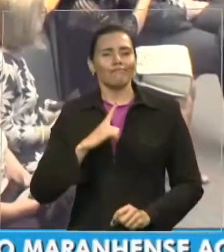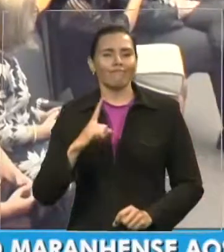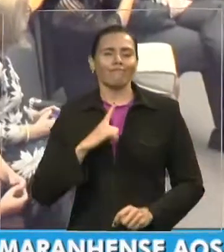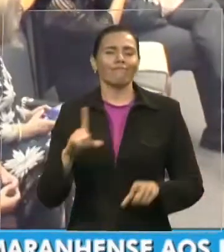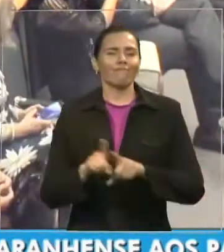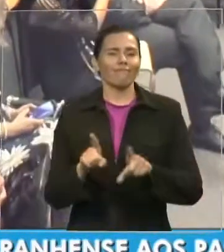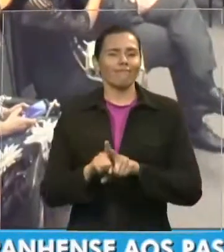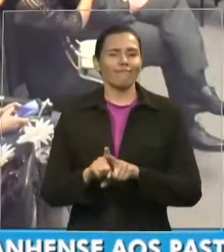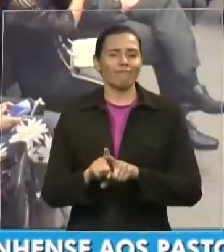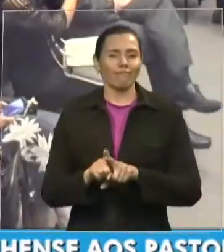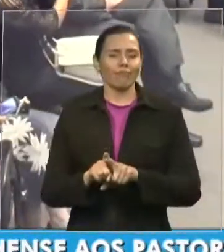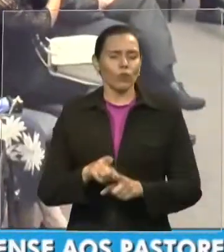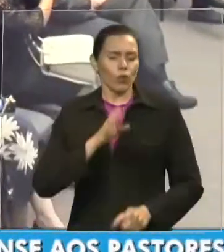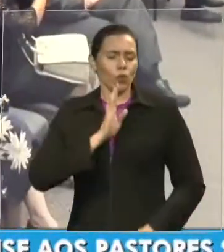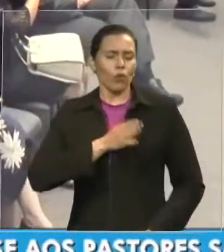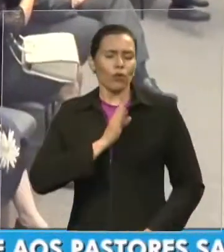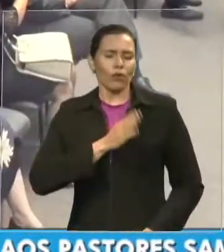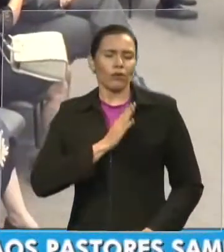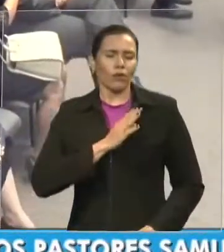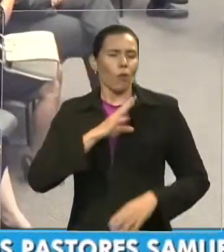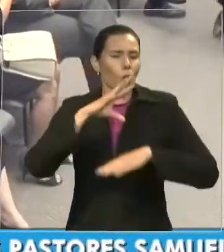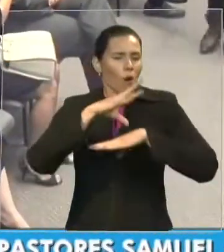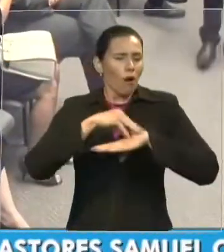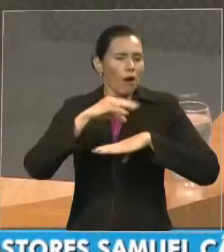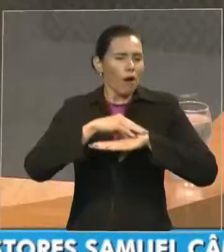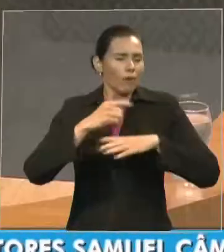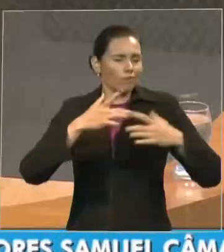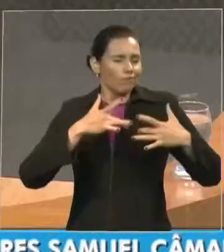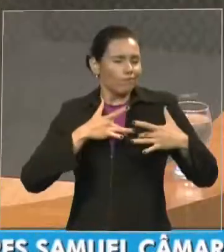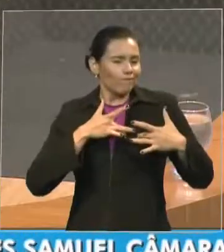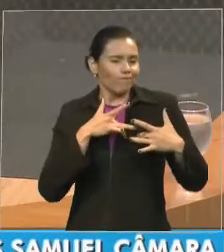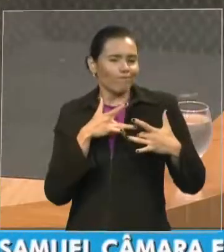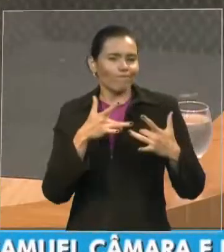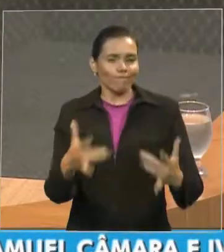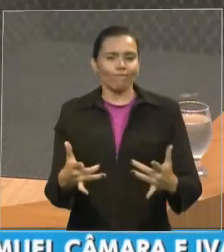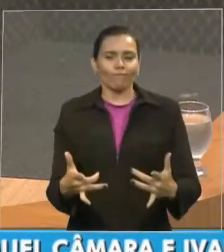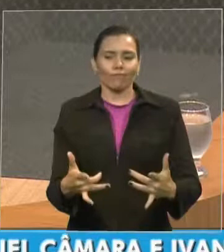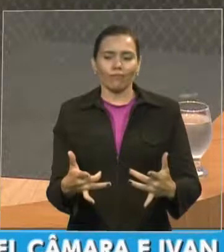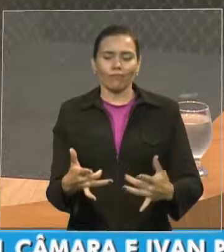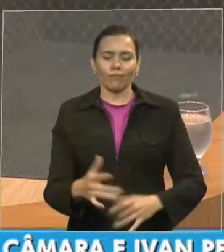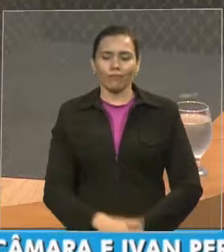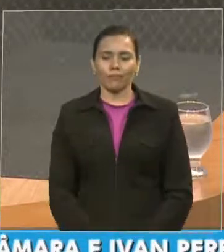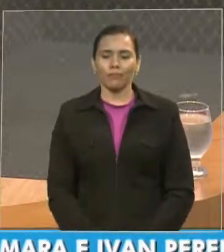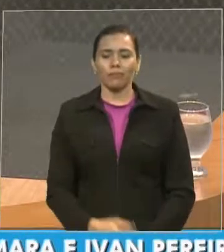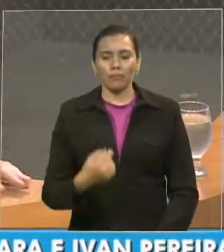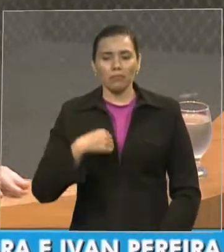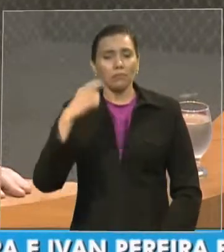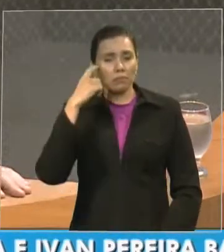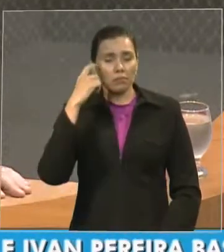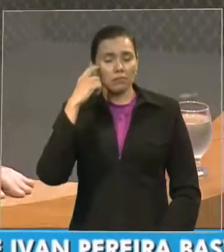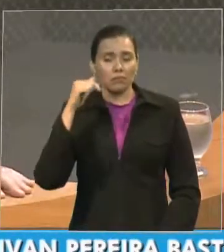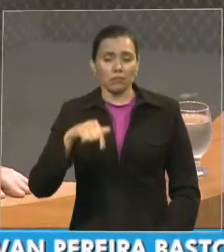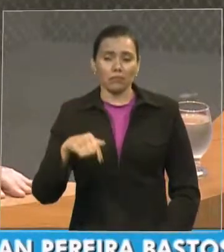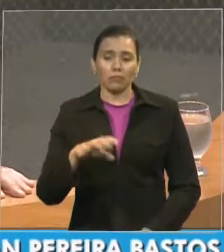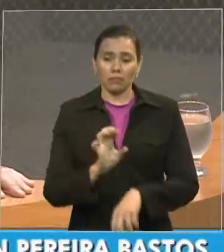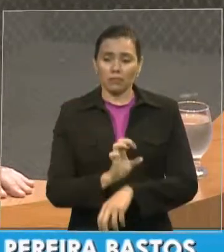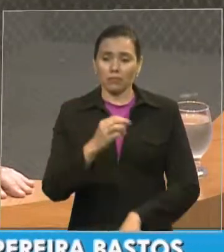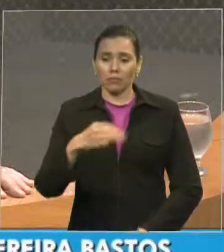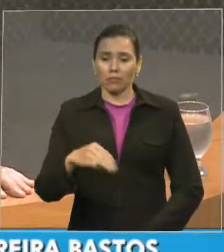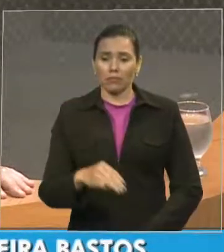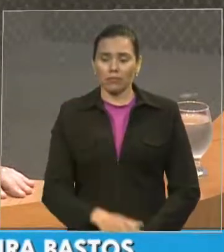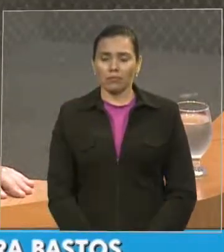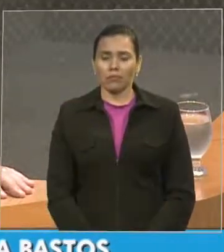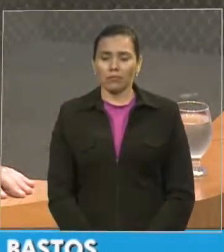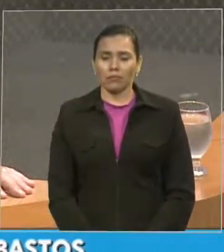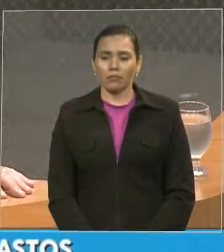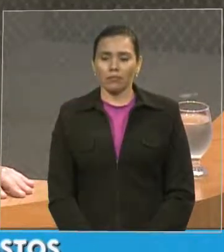Brasil também. Sim, diria que o estado do maior coração do Brasil é o do Maranhão. O estado do nome mais